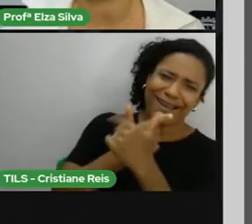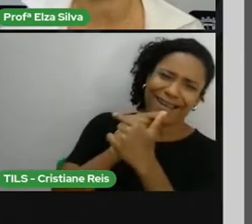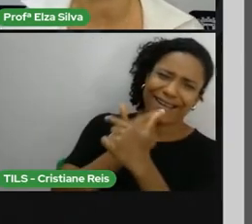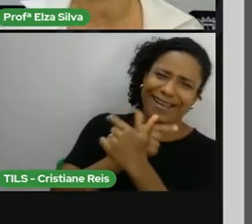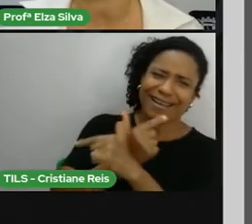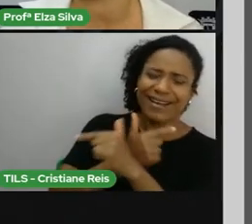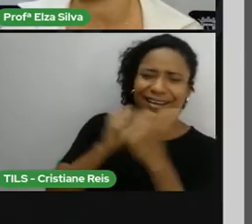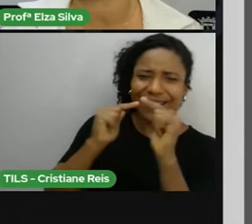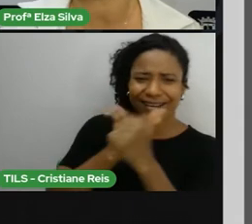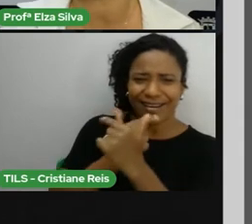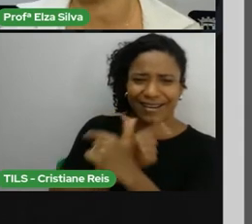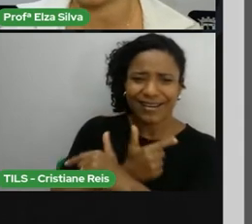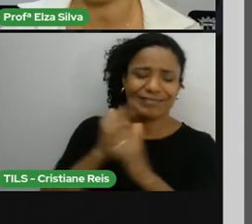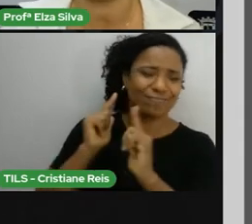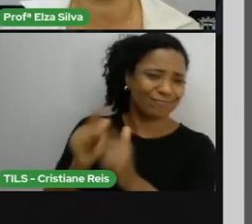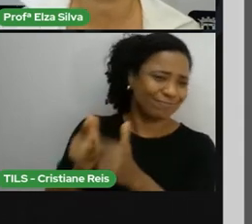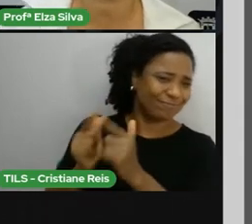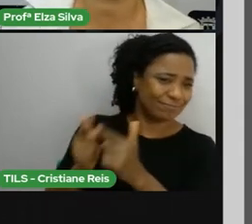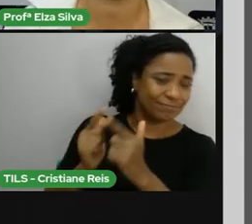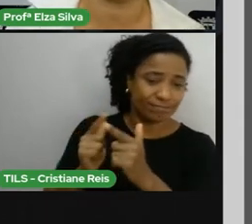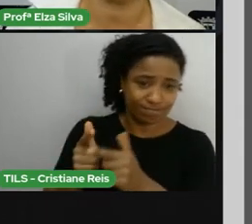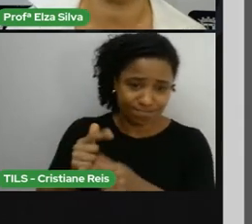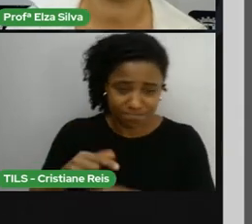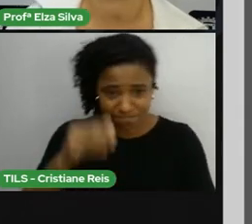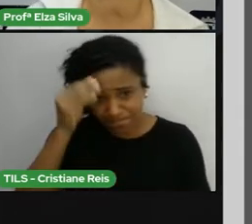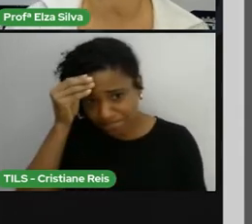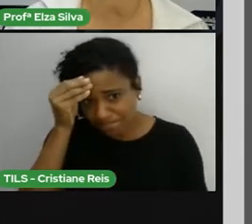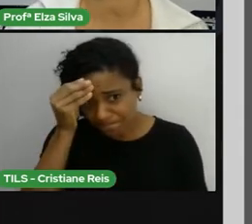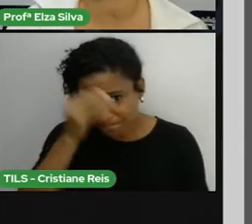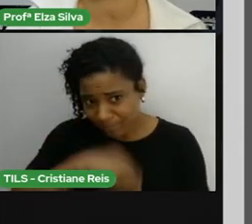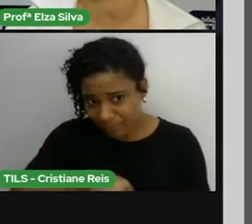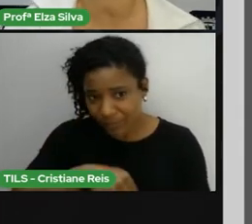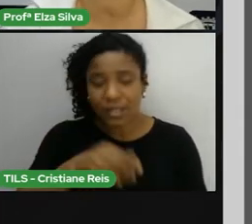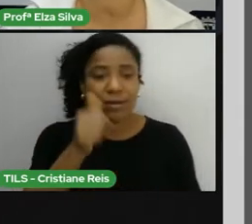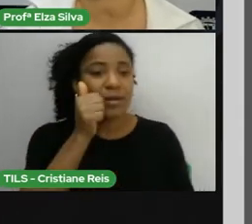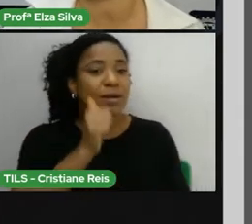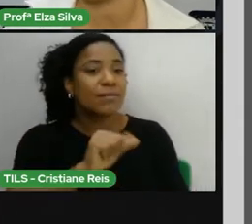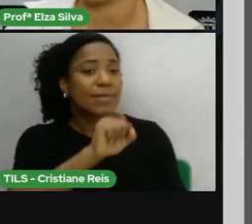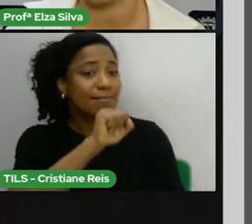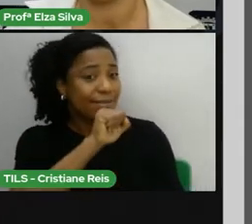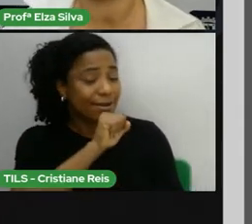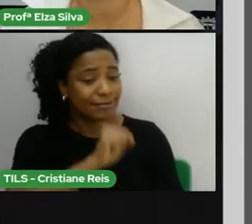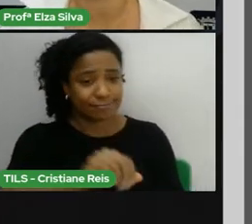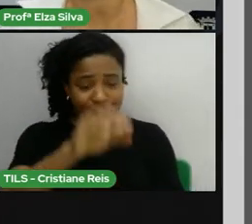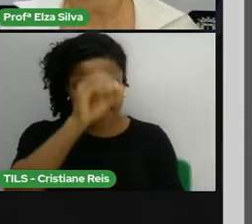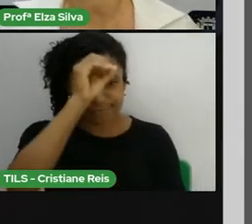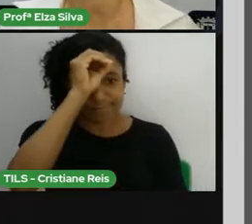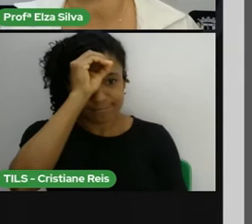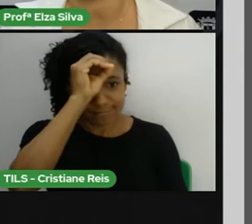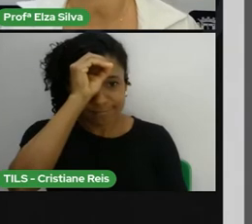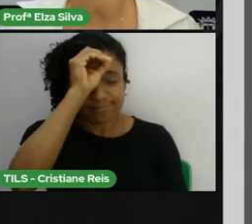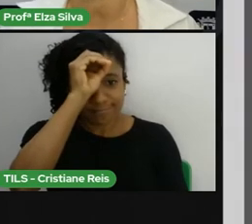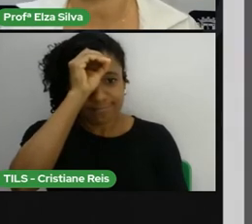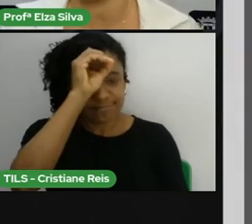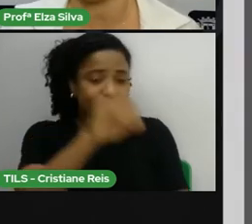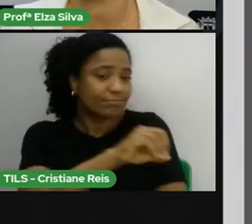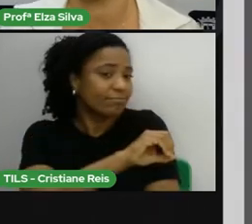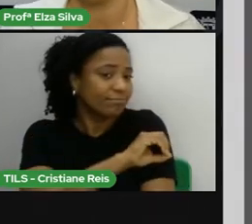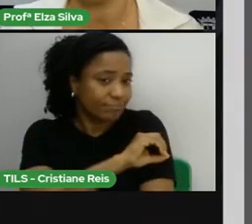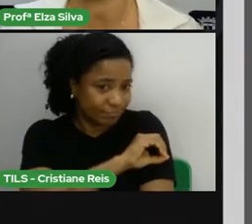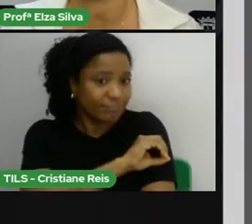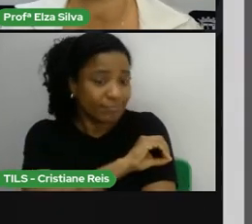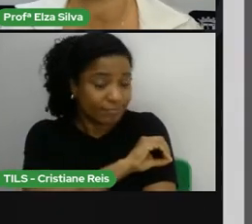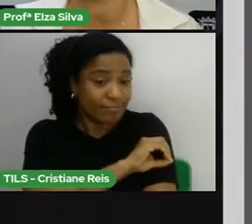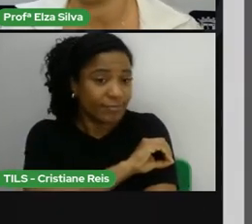Foi muito incentivado a estudar pela sua mãe, que, inclusive, era analfabeta e voltou a estudar quando já